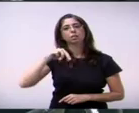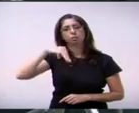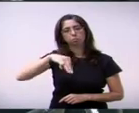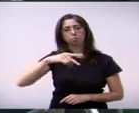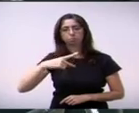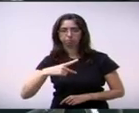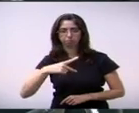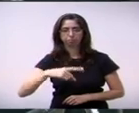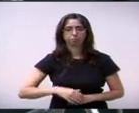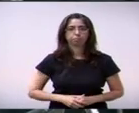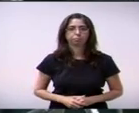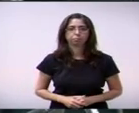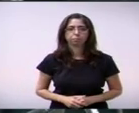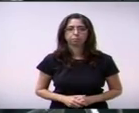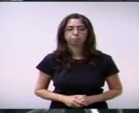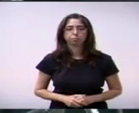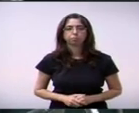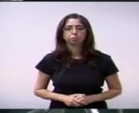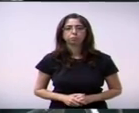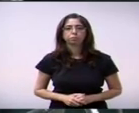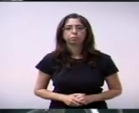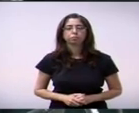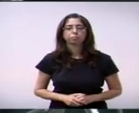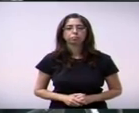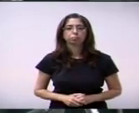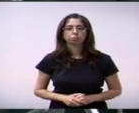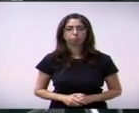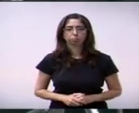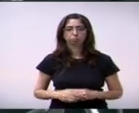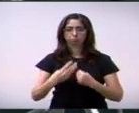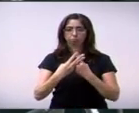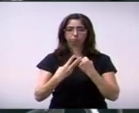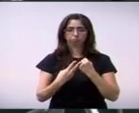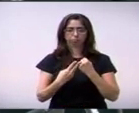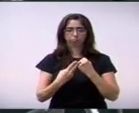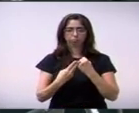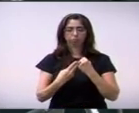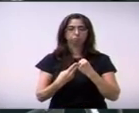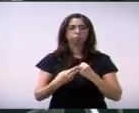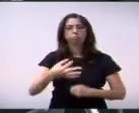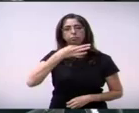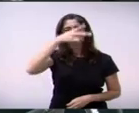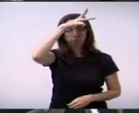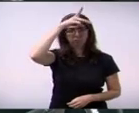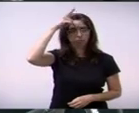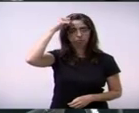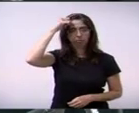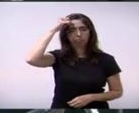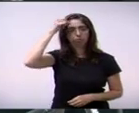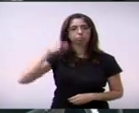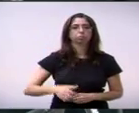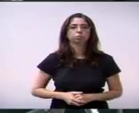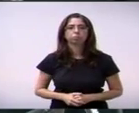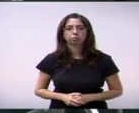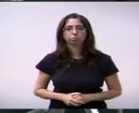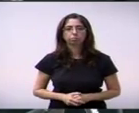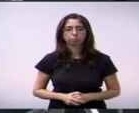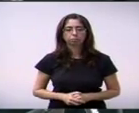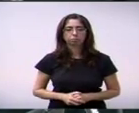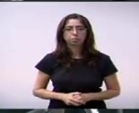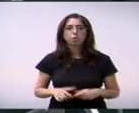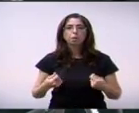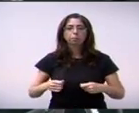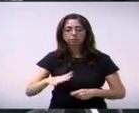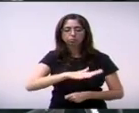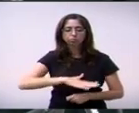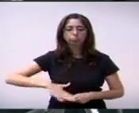Piva. 205 do vereador Marquinho da Bola propõe ao executivo a utilização do